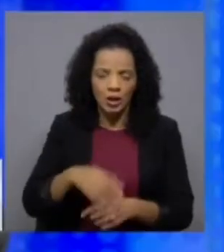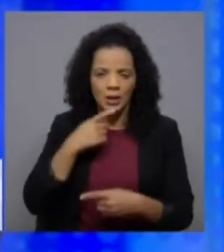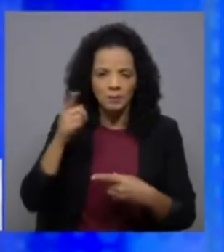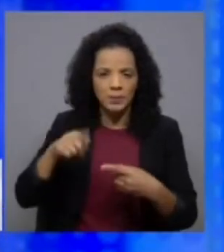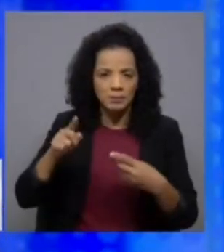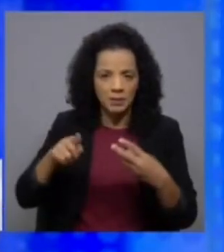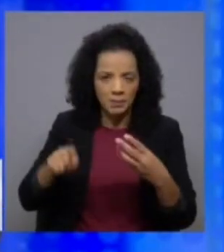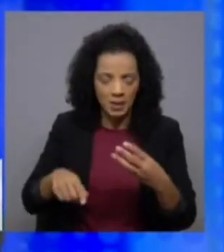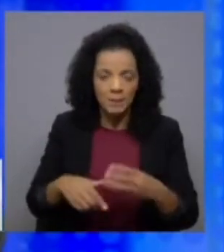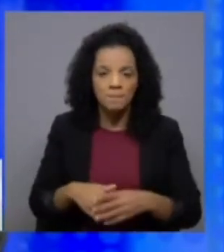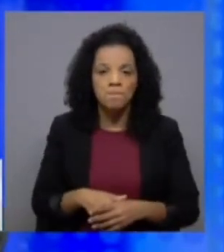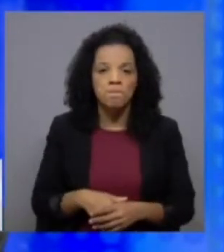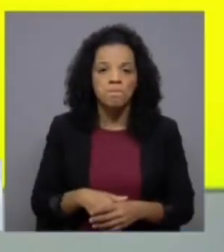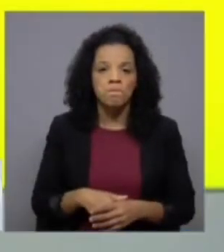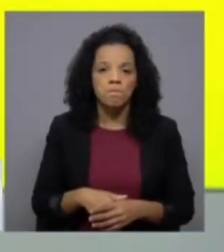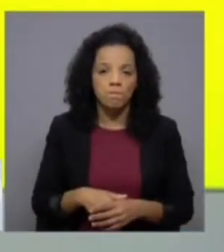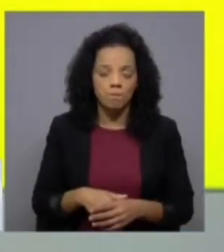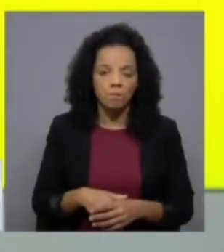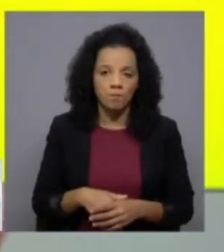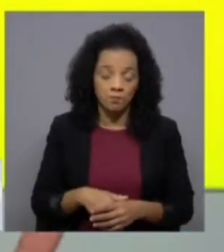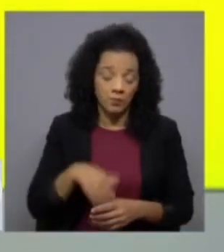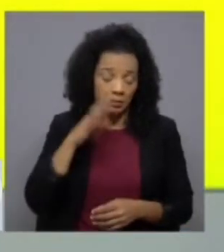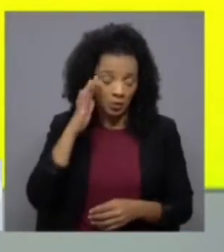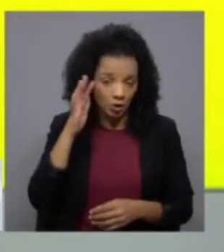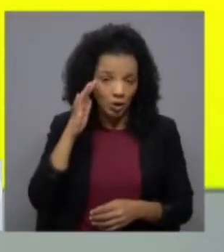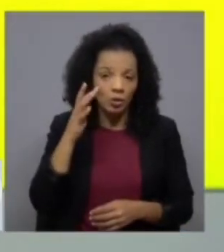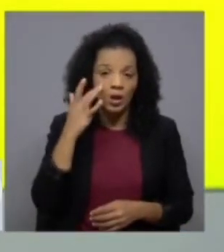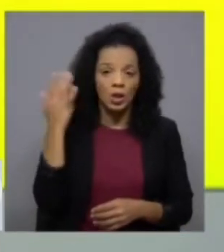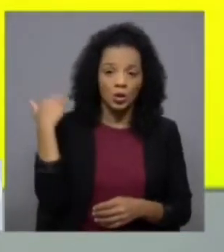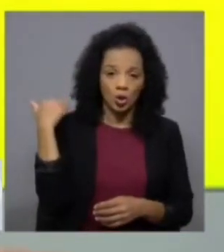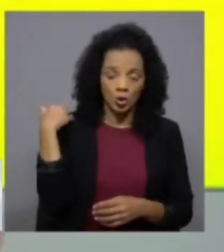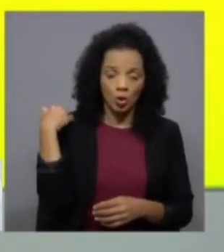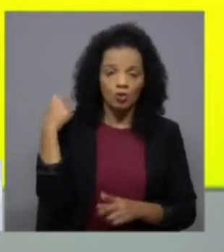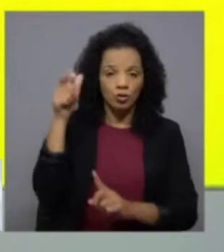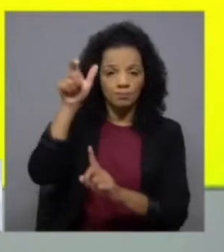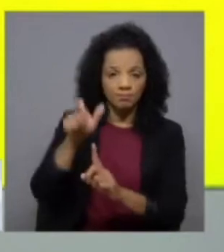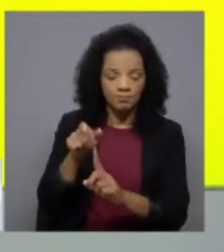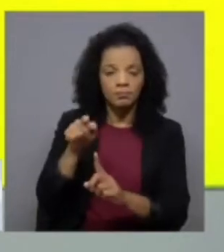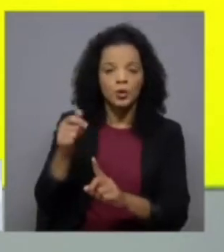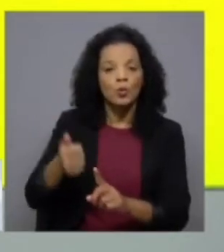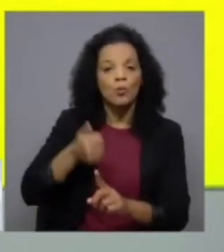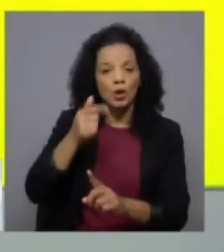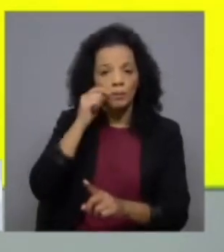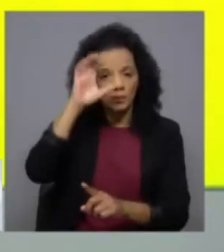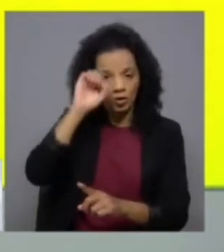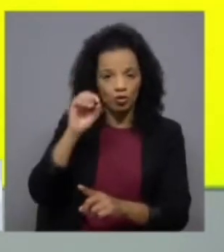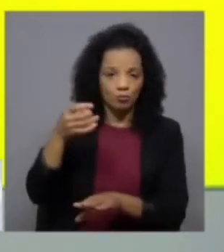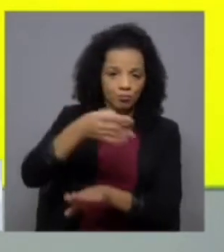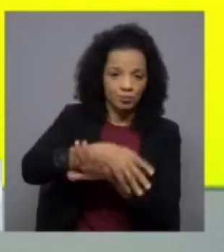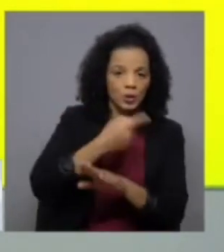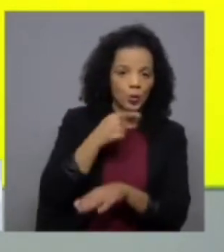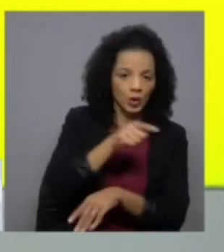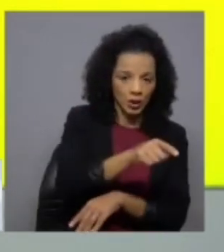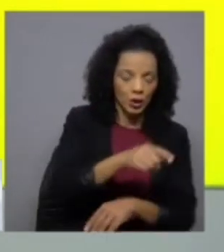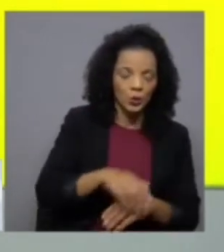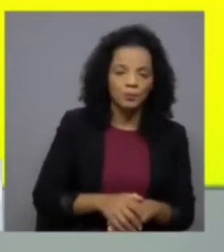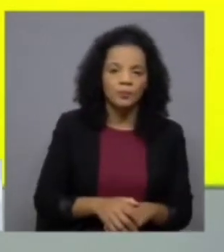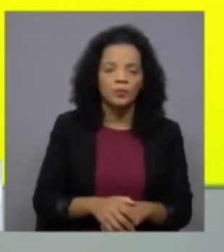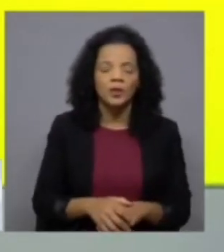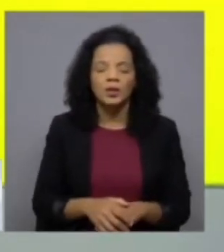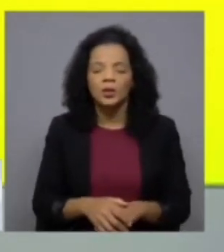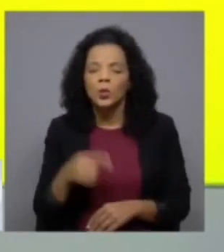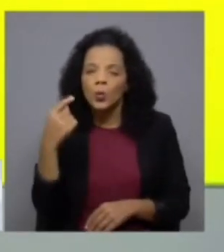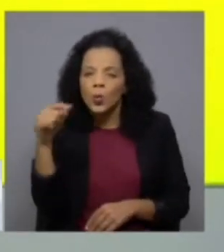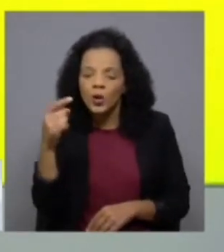vezes que António imagino que António Costa será para si o melhor primeiro-ministro que Rui Rio a única coisa